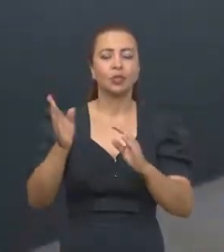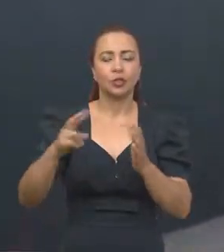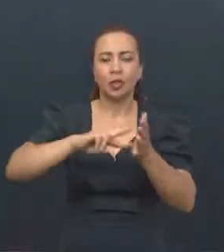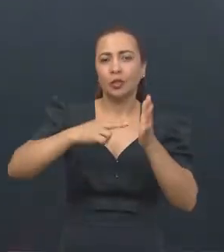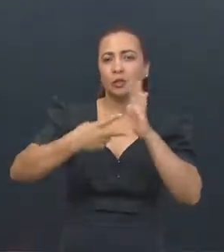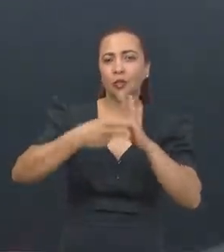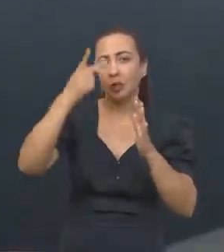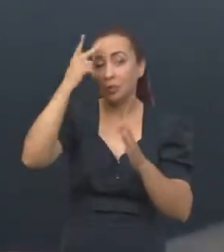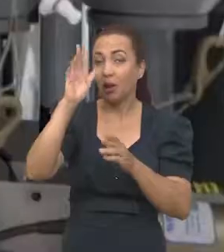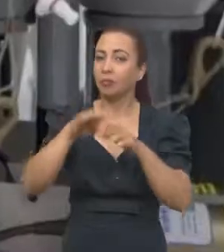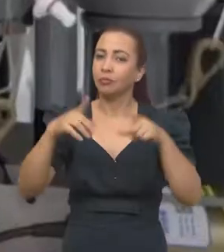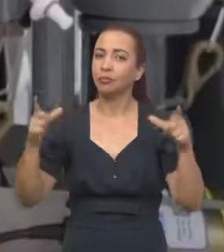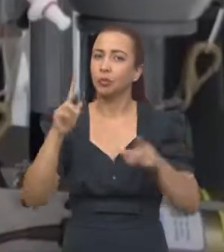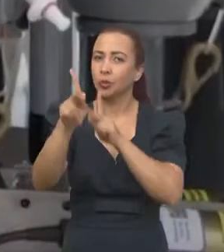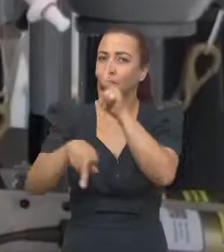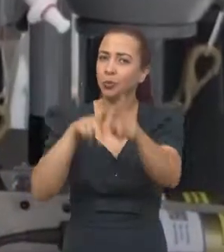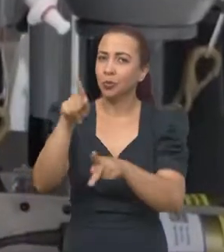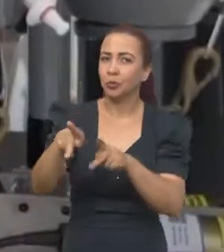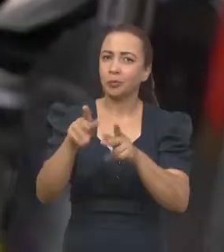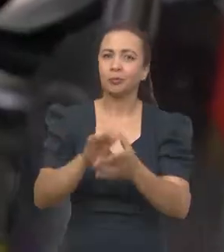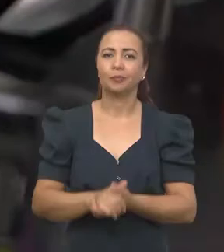também já traduzida para o grande público.